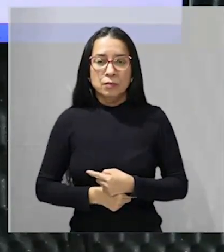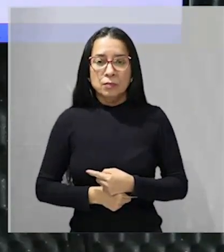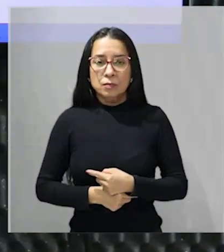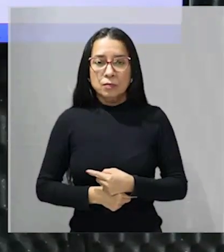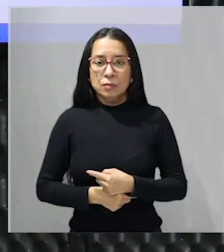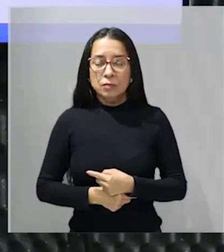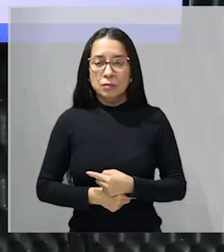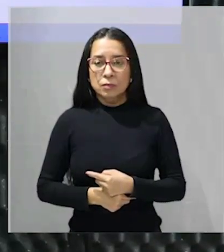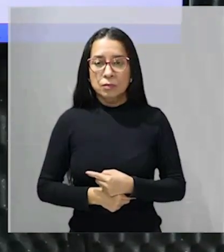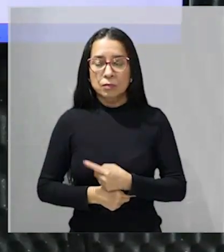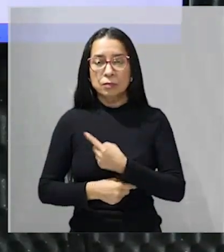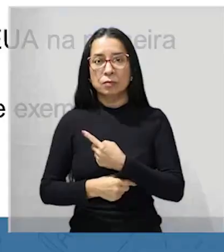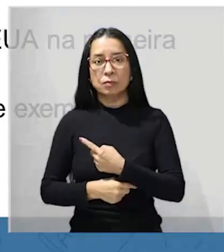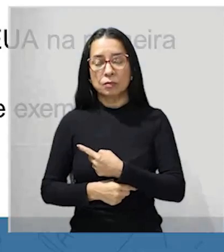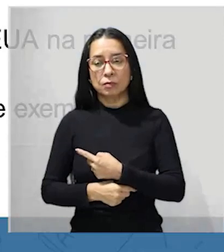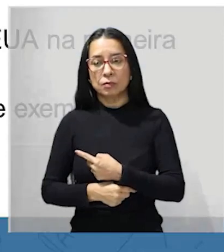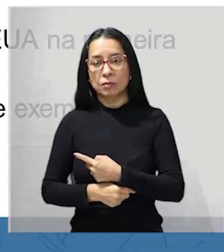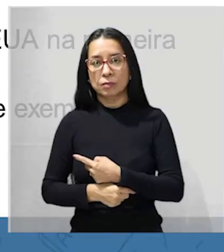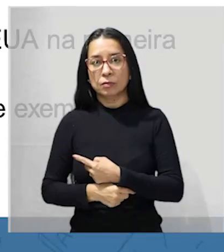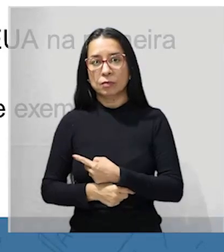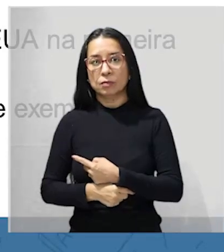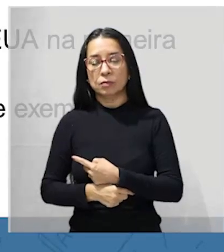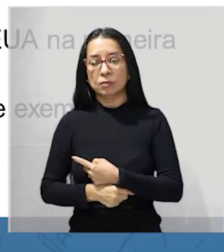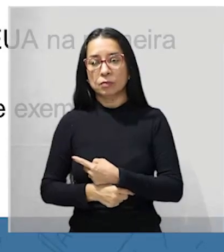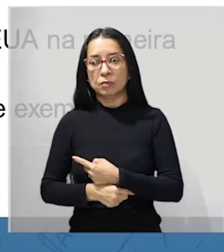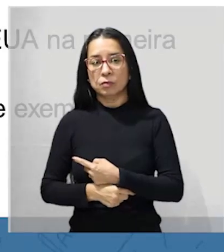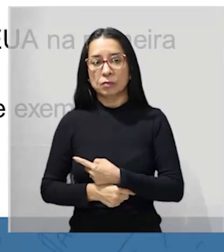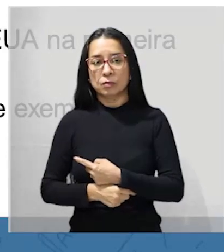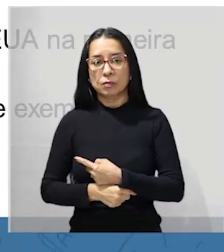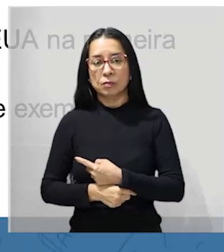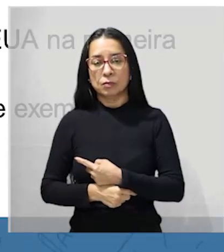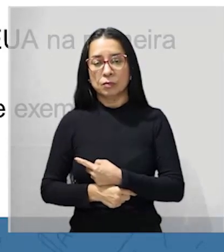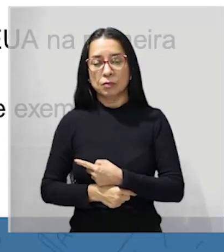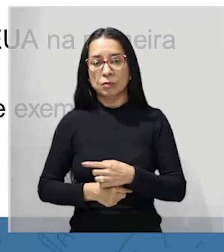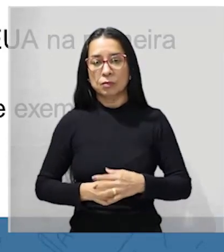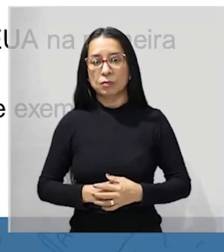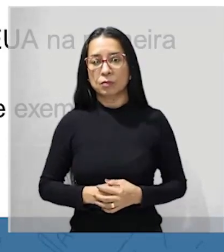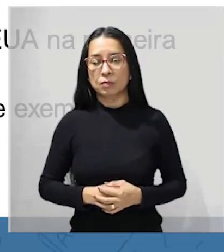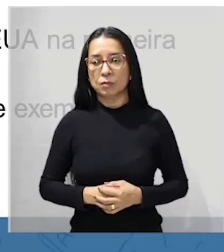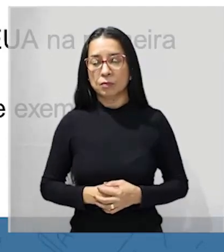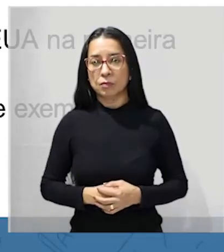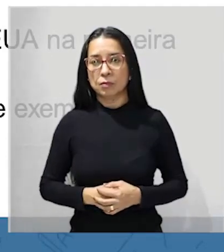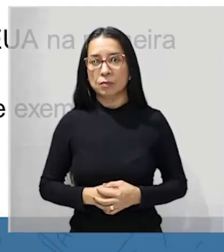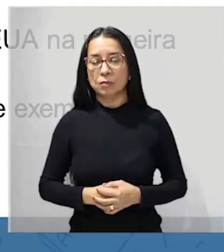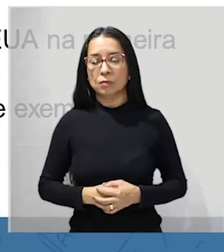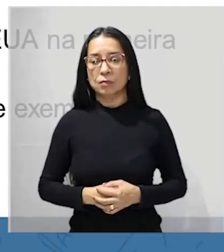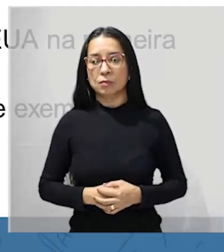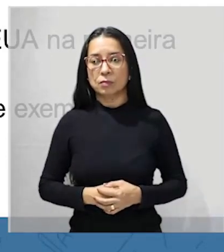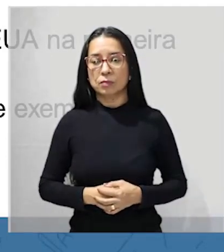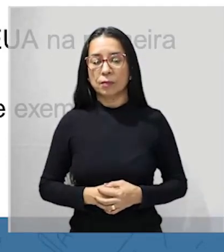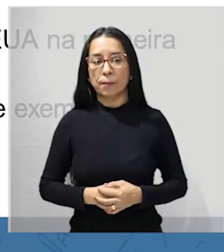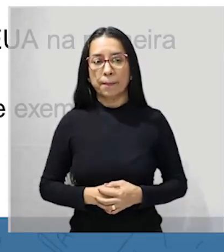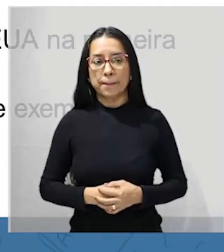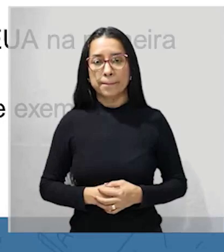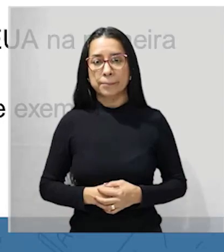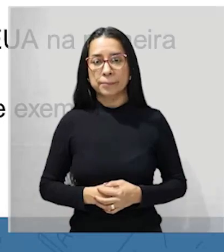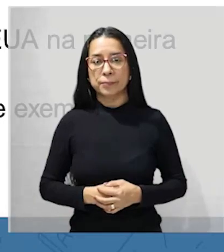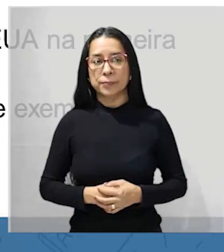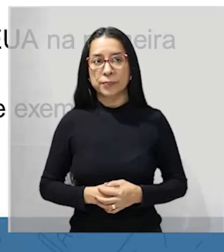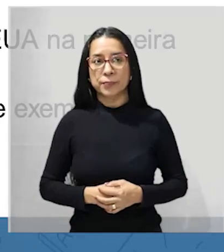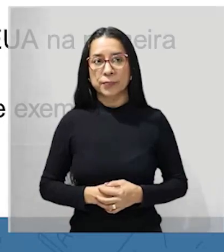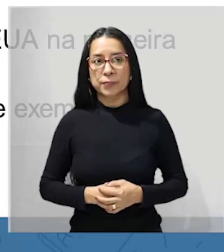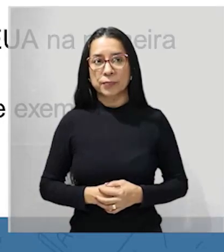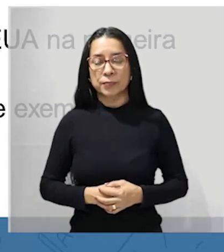Lincoln tinha a intenção de apresentar uma proposta para o problema do relacionamento de ex-escravos com o resto da sociedade ele tinha